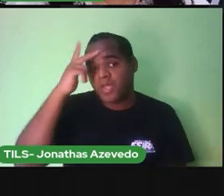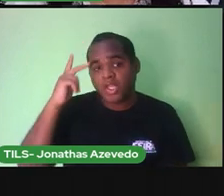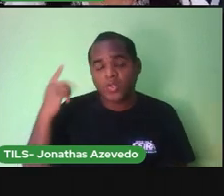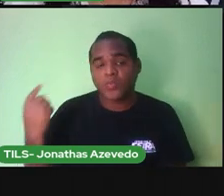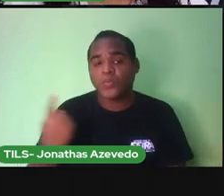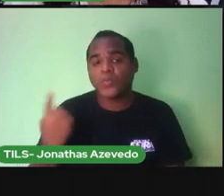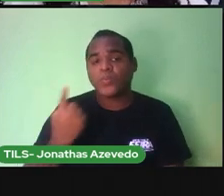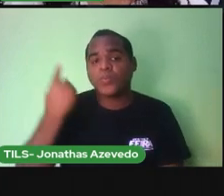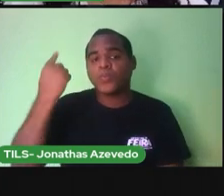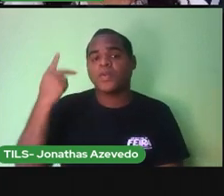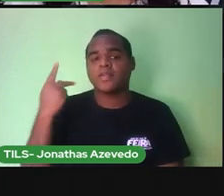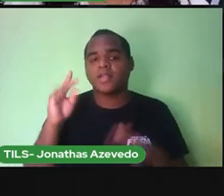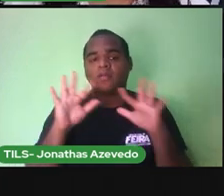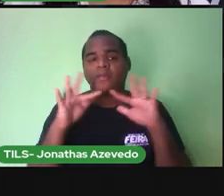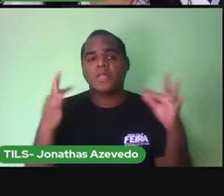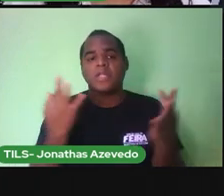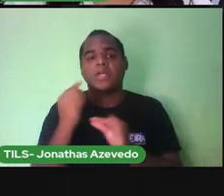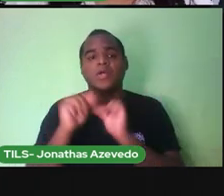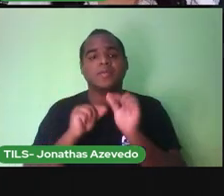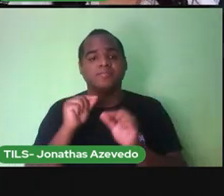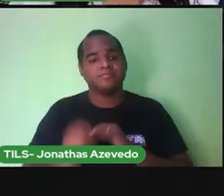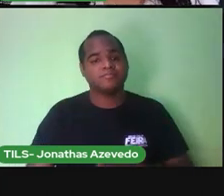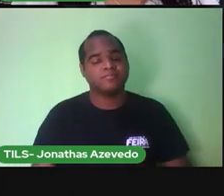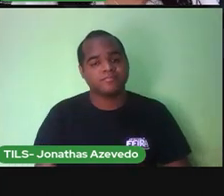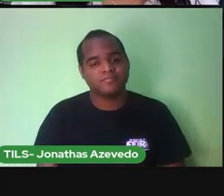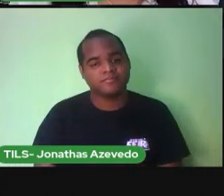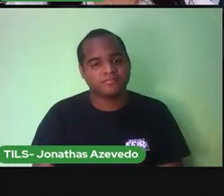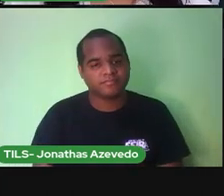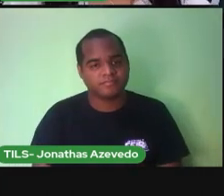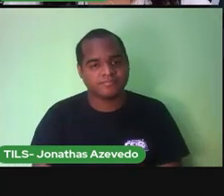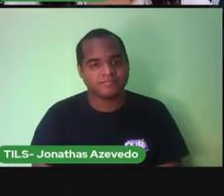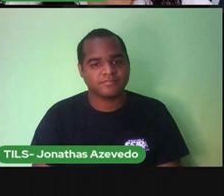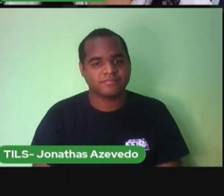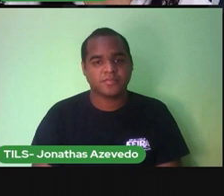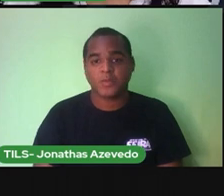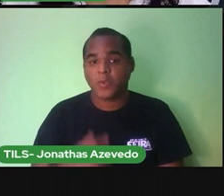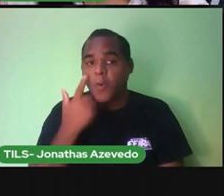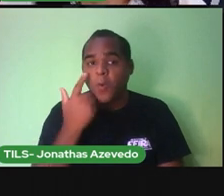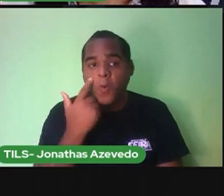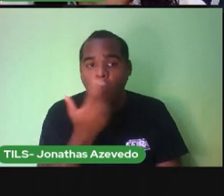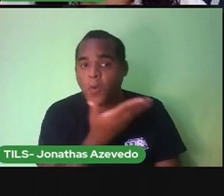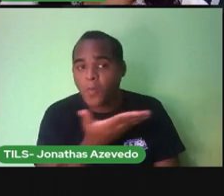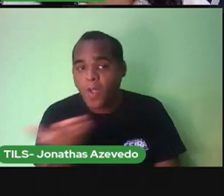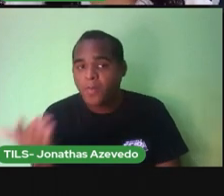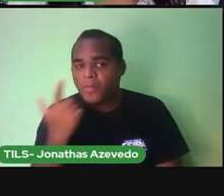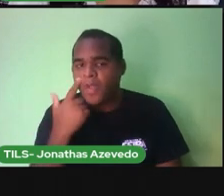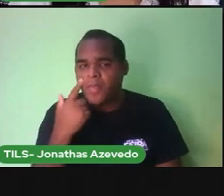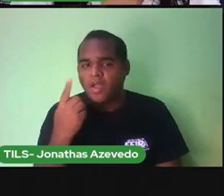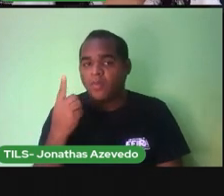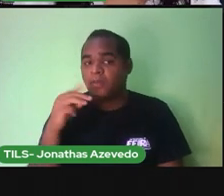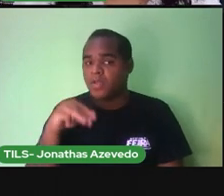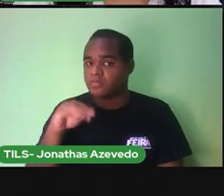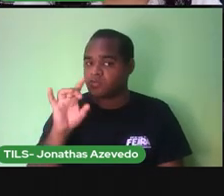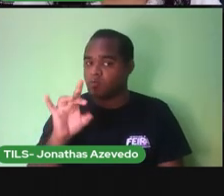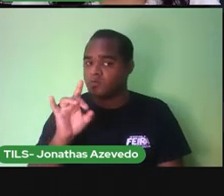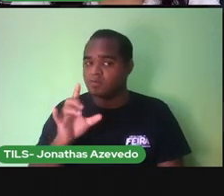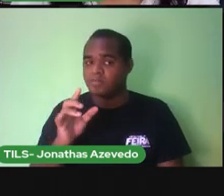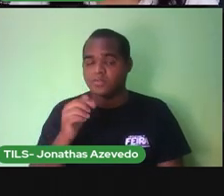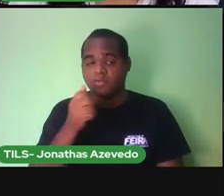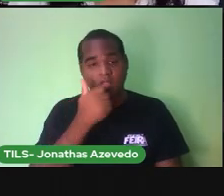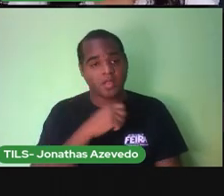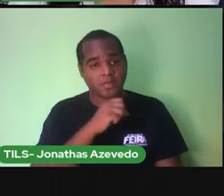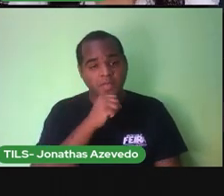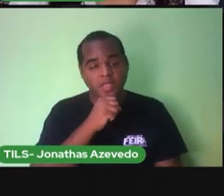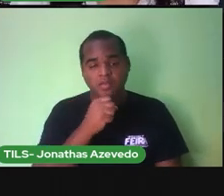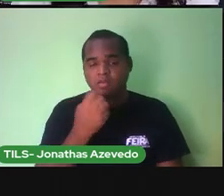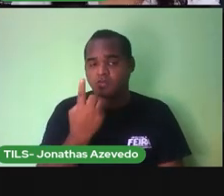família De Lucas Olha aí Direitinho Todo mundo Mede Um metro A mãe Tem um metro